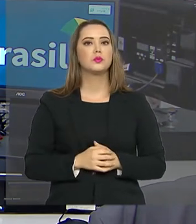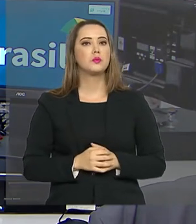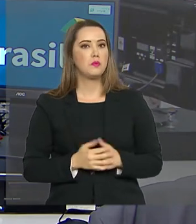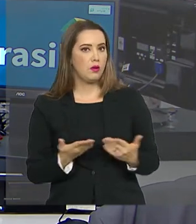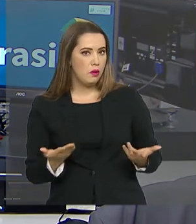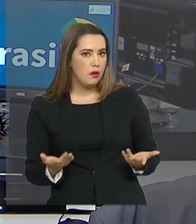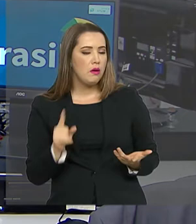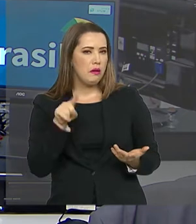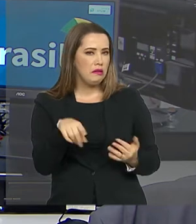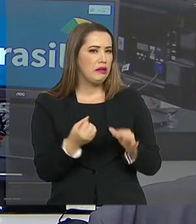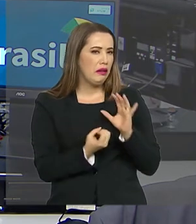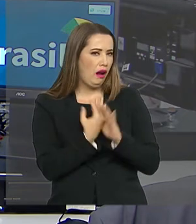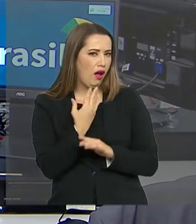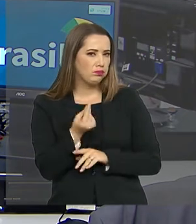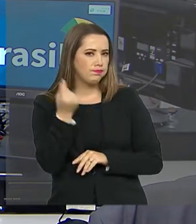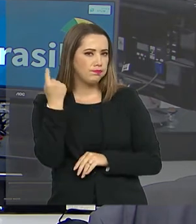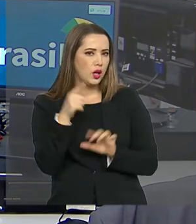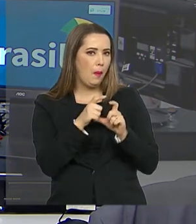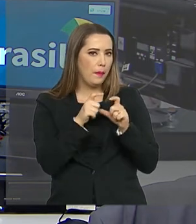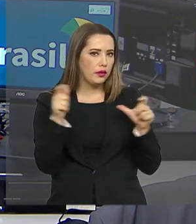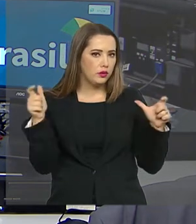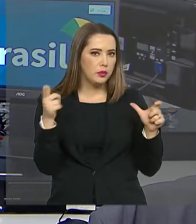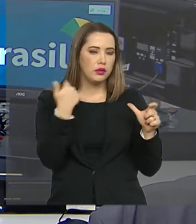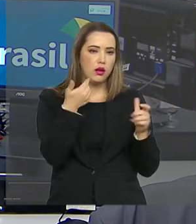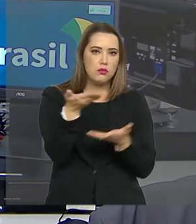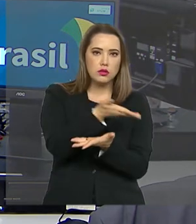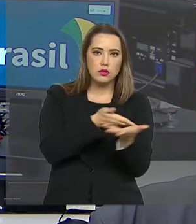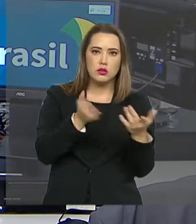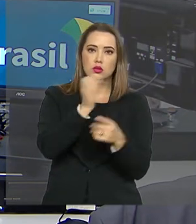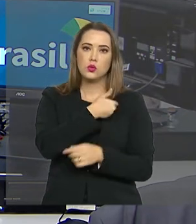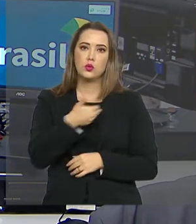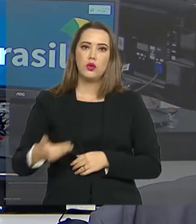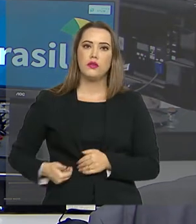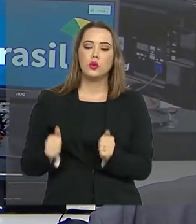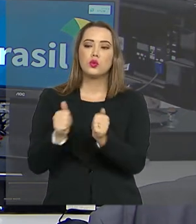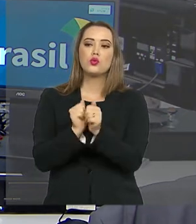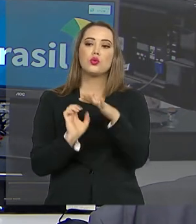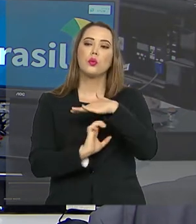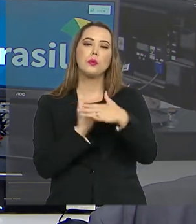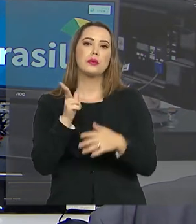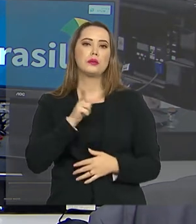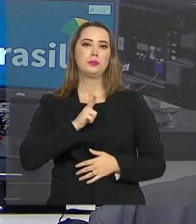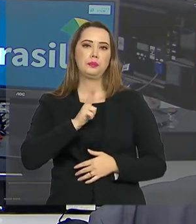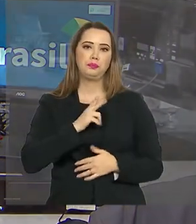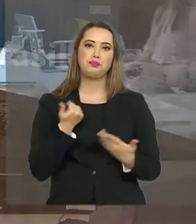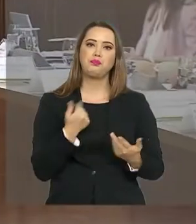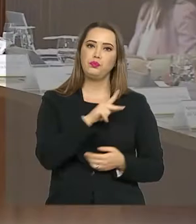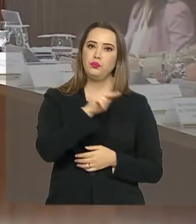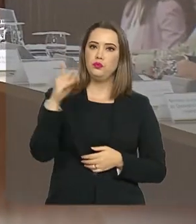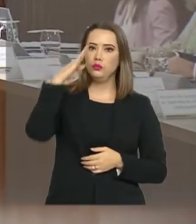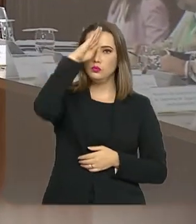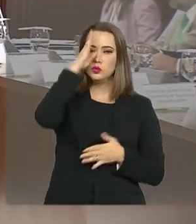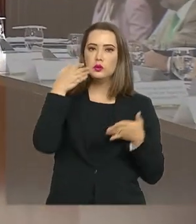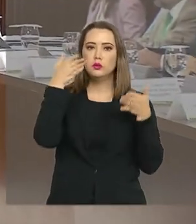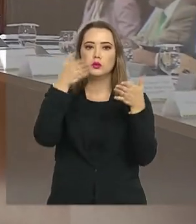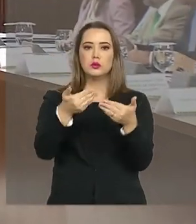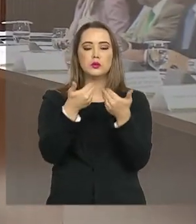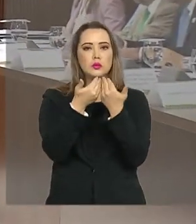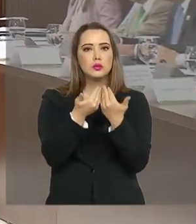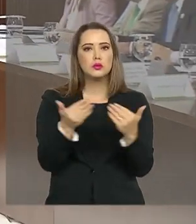O PPI foi criado para ampliar a interação entre o Estado e a iniciativa privada. O presidente Jair Bolsonaro